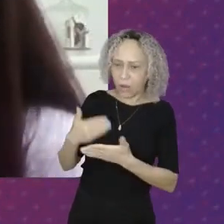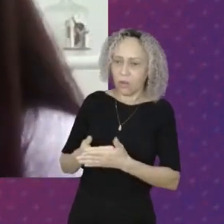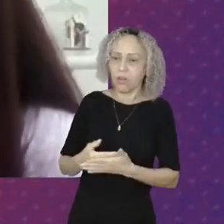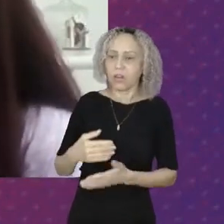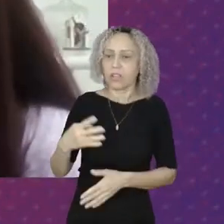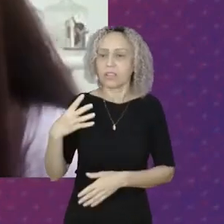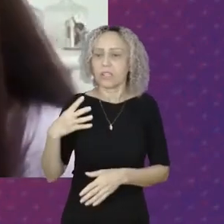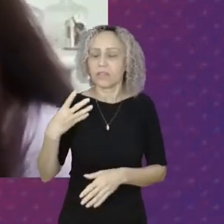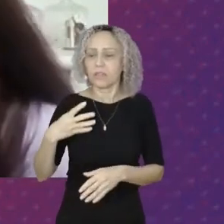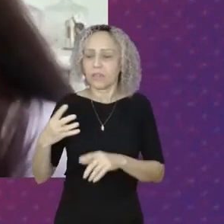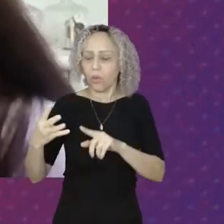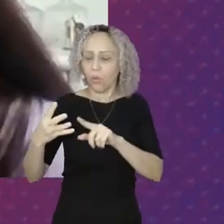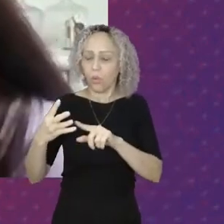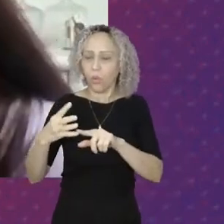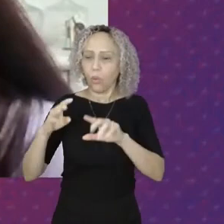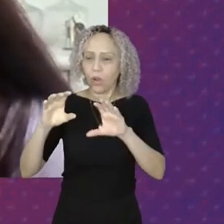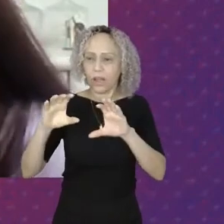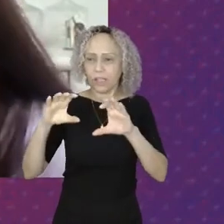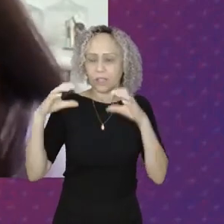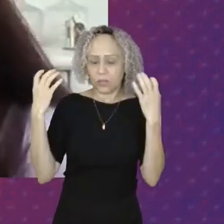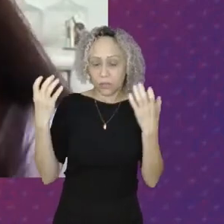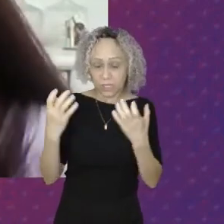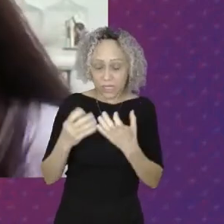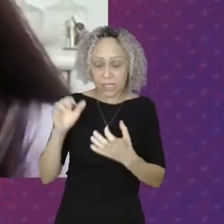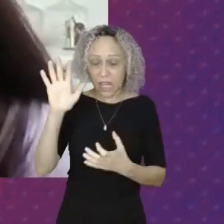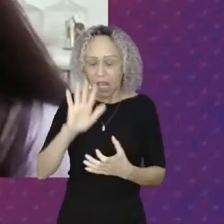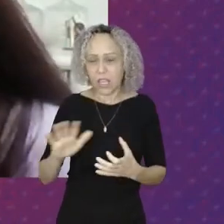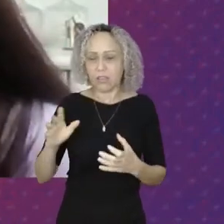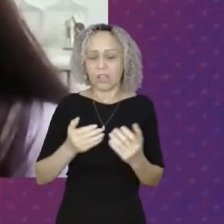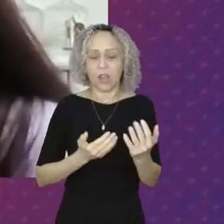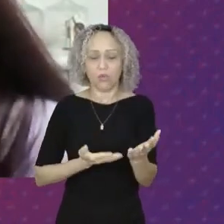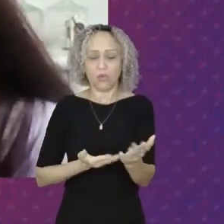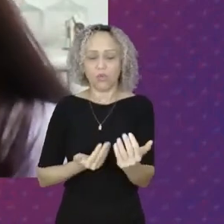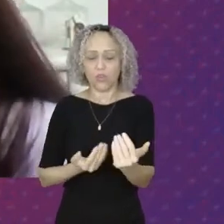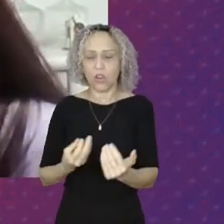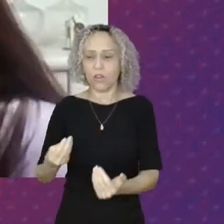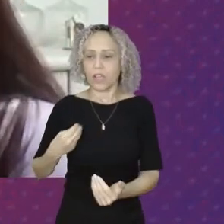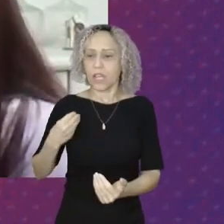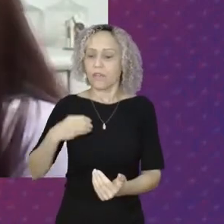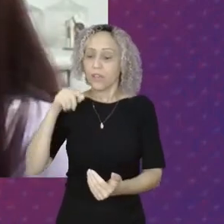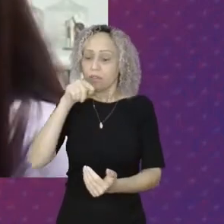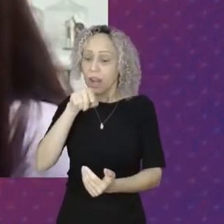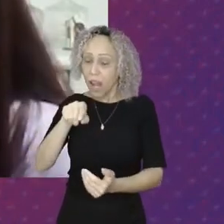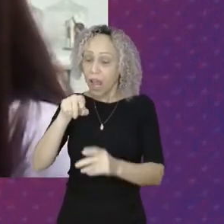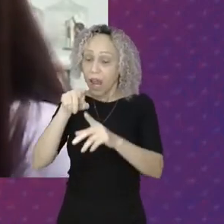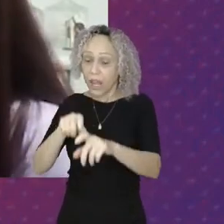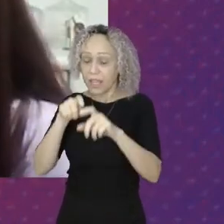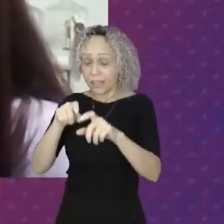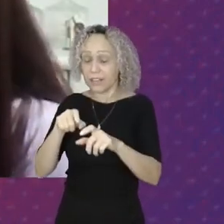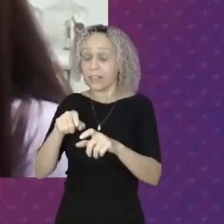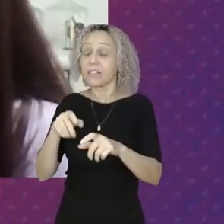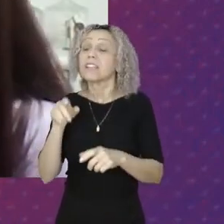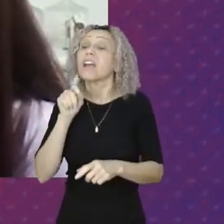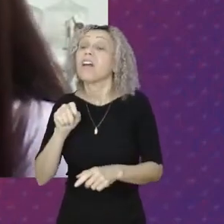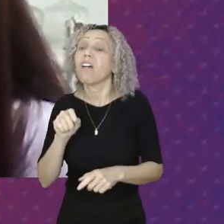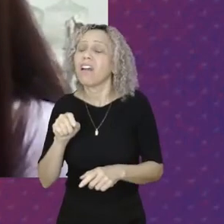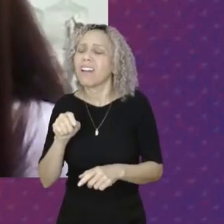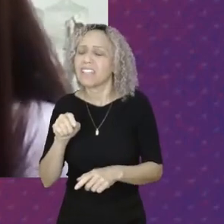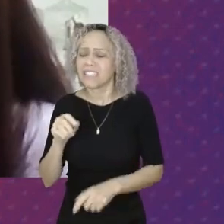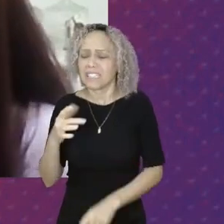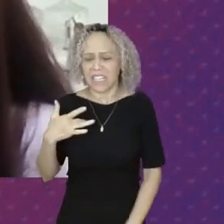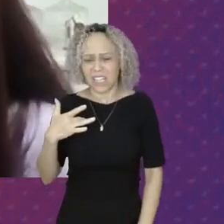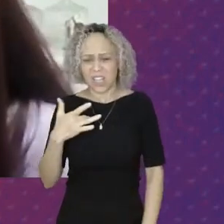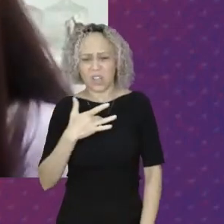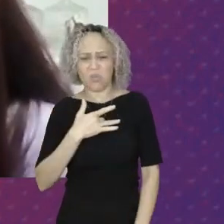E uma pauta Que veio Muito forte Da juventude É a questão Da saúde Os jovens